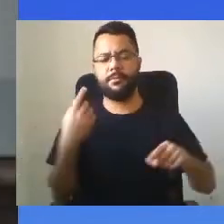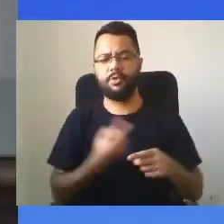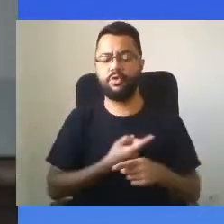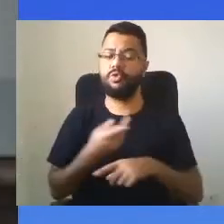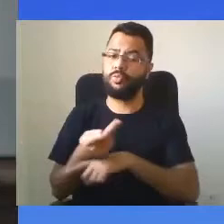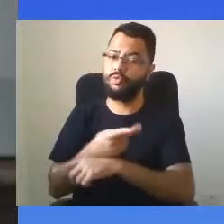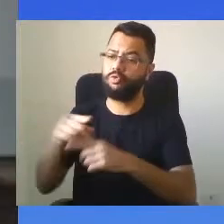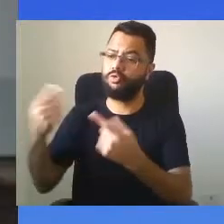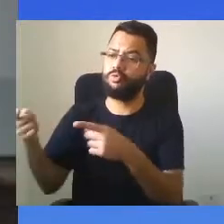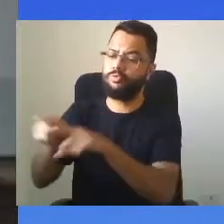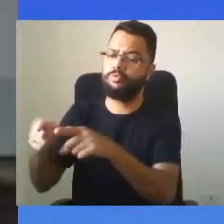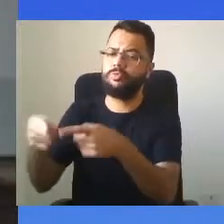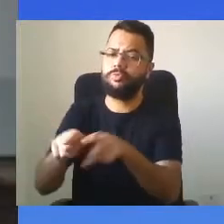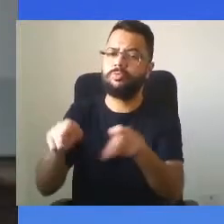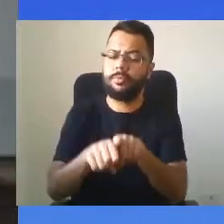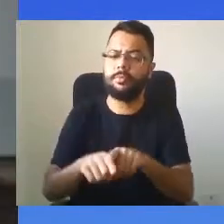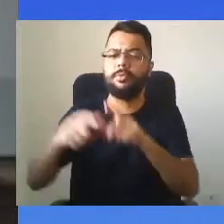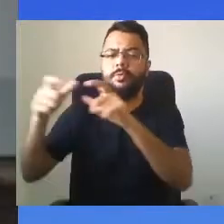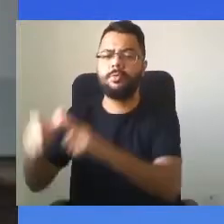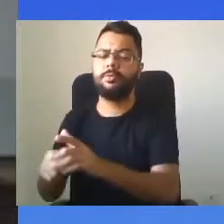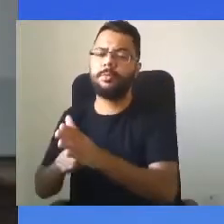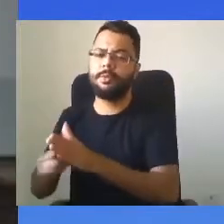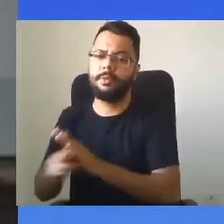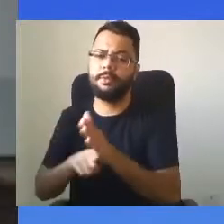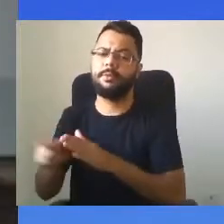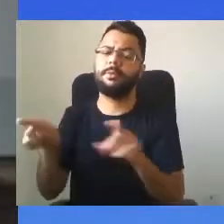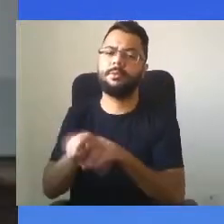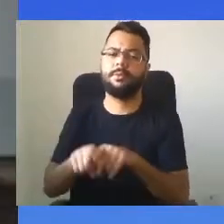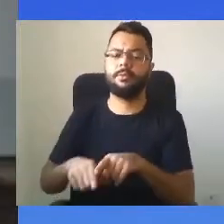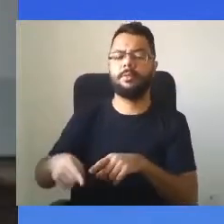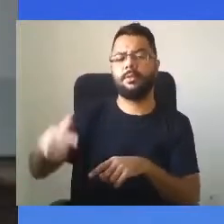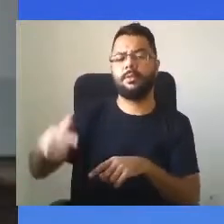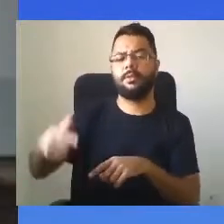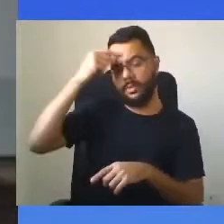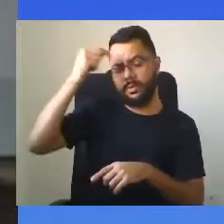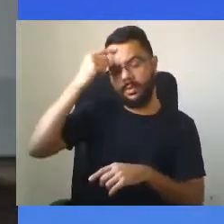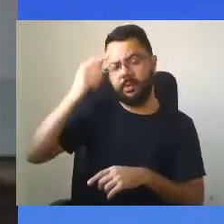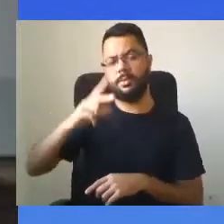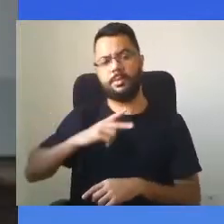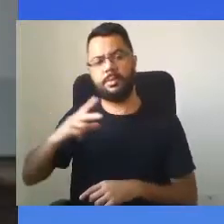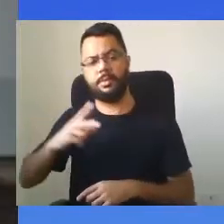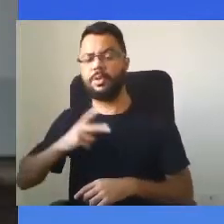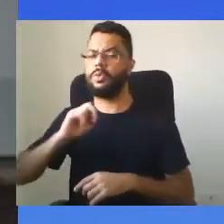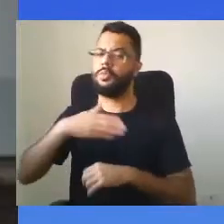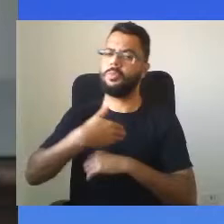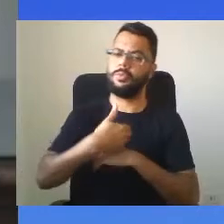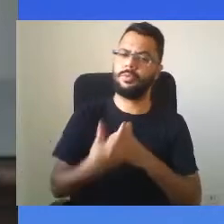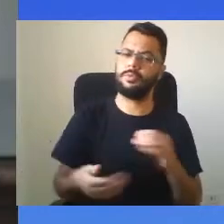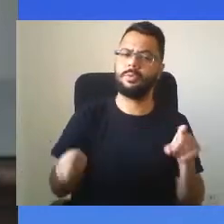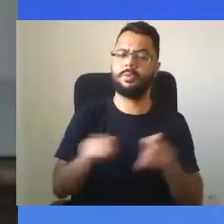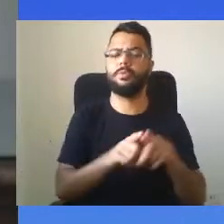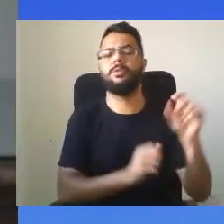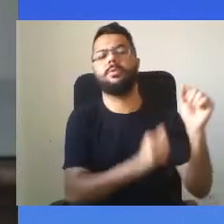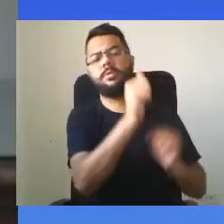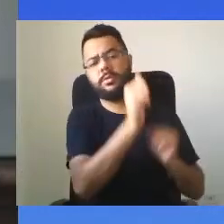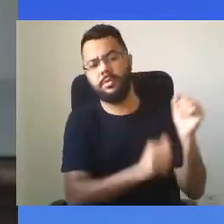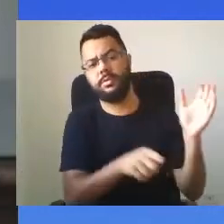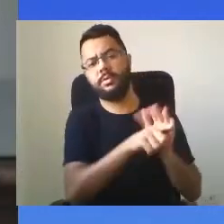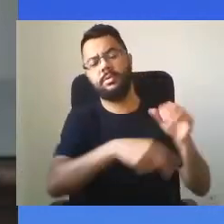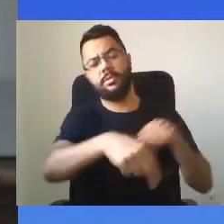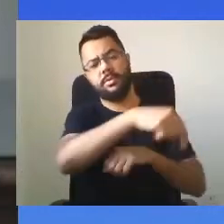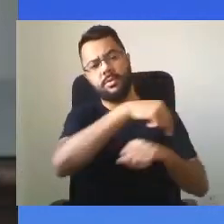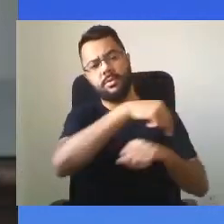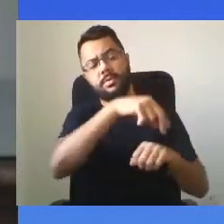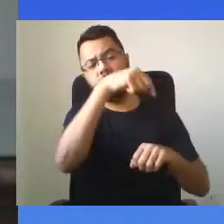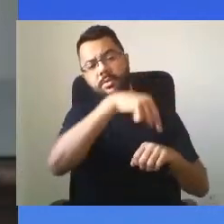entre os institutos de pesquisa, universidades públicas ou privadas e a indústria nacional para realizar o que